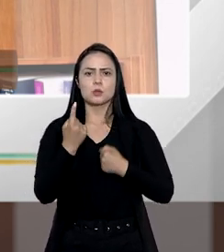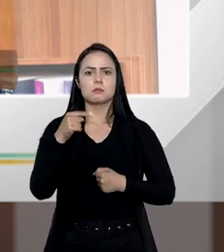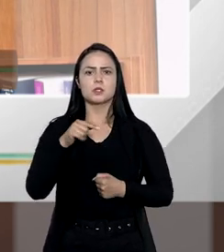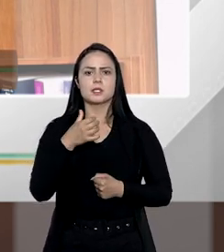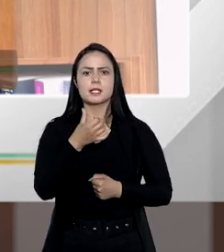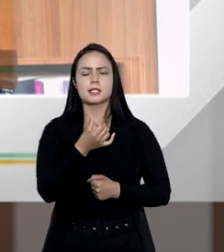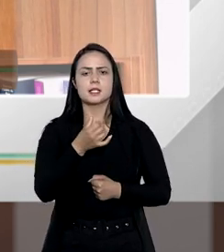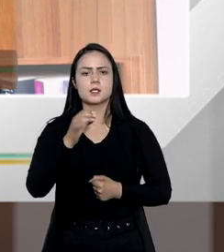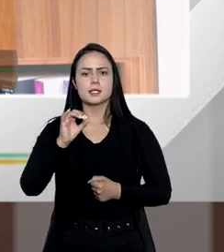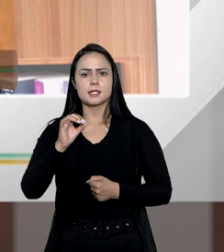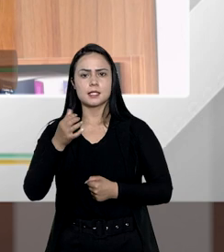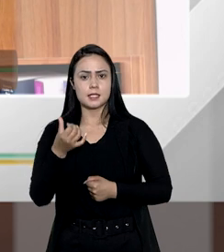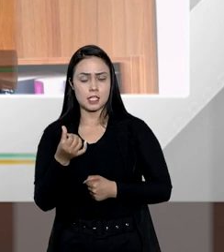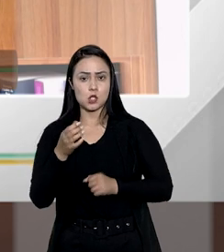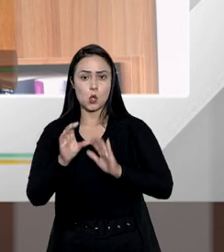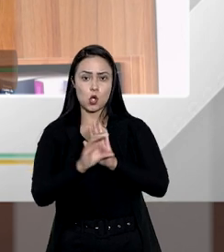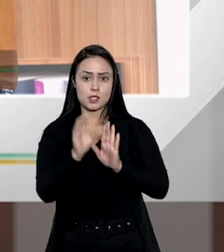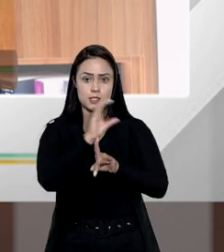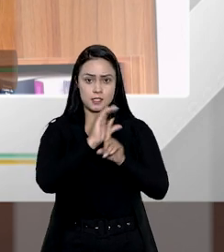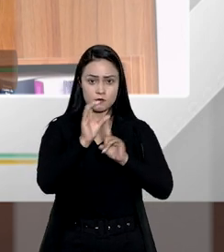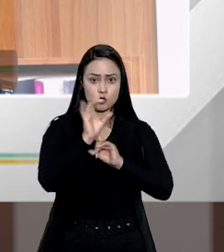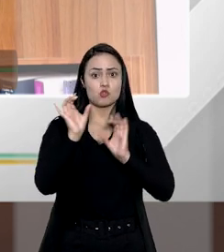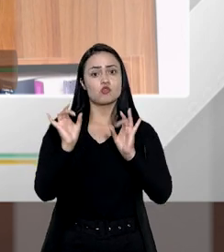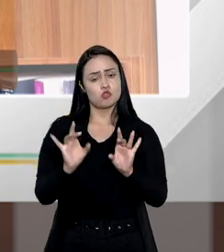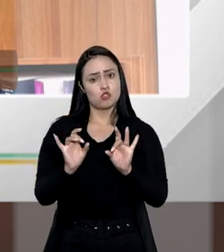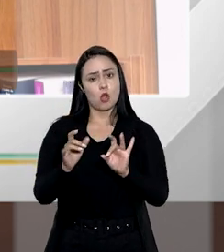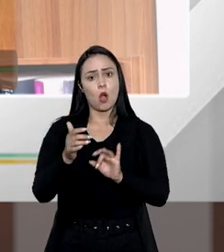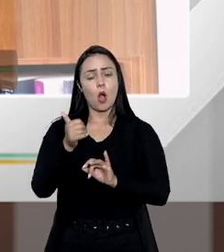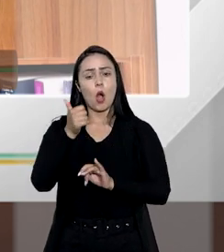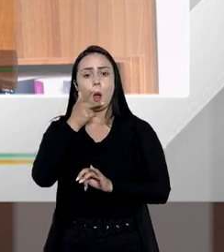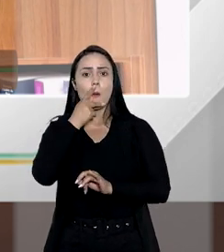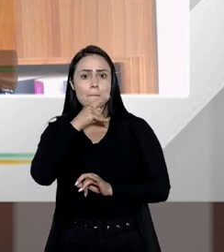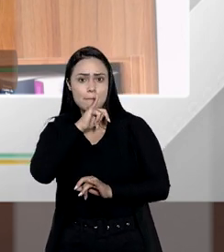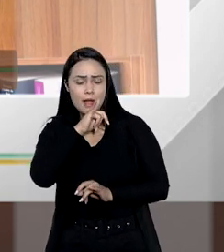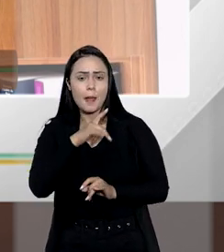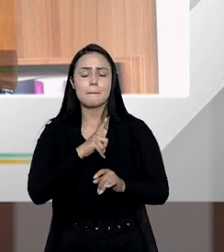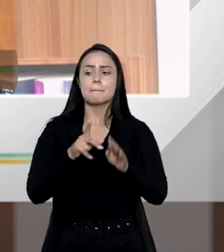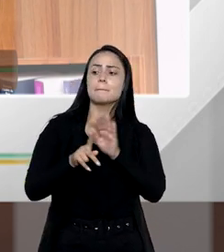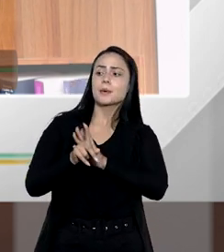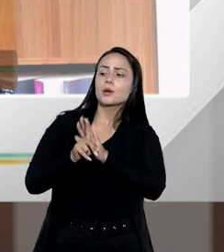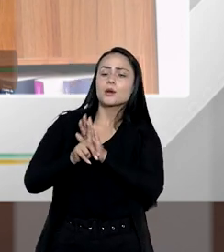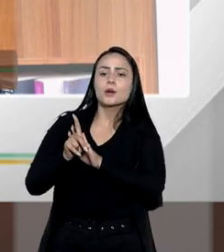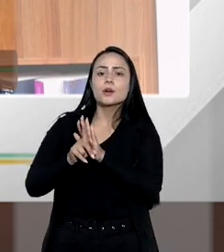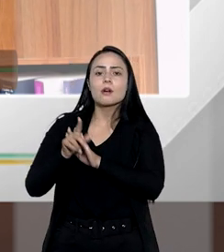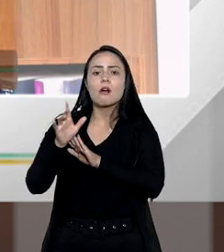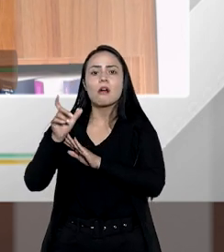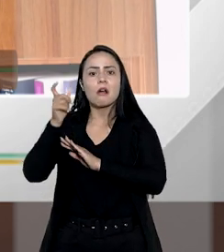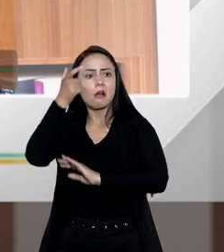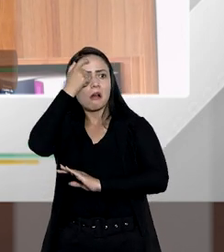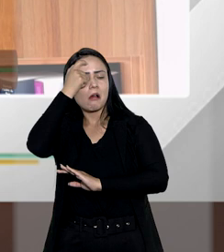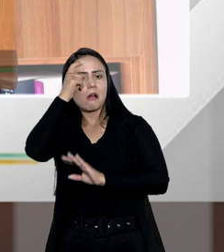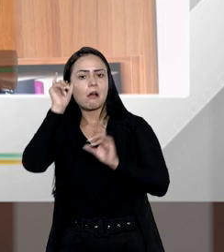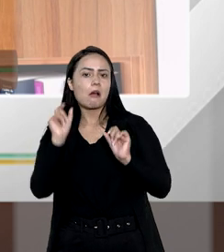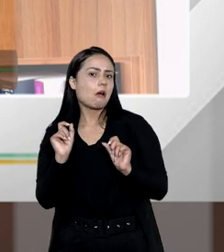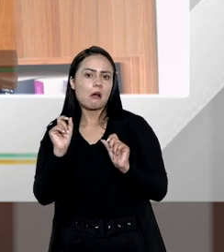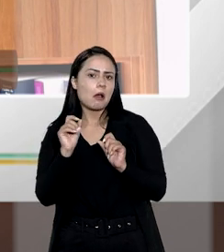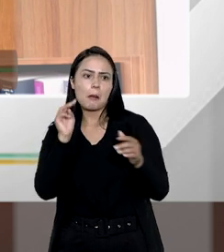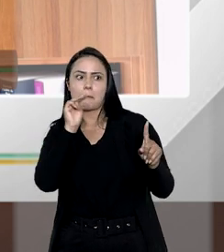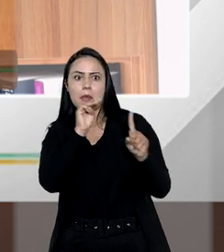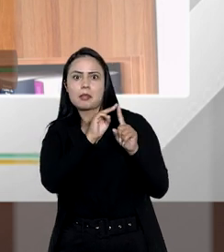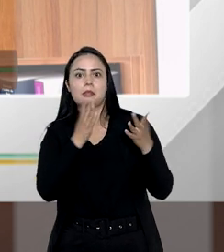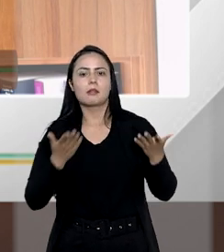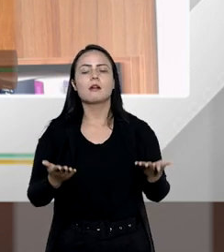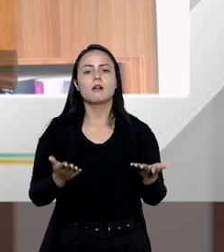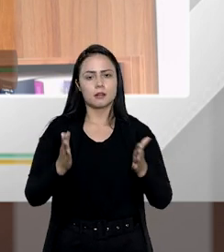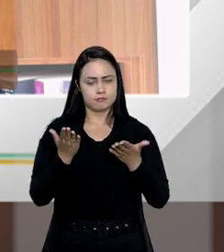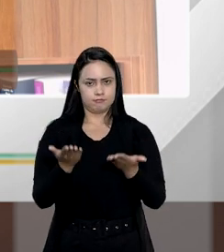1606 do Código Civil, somente o pai poderia buscar essa lógica e não essa neta.